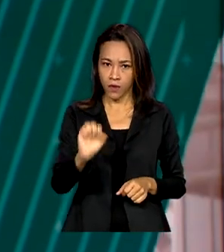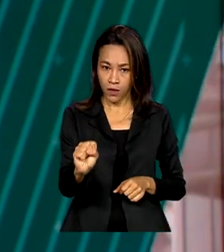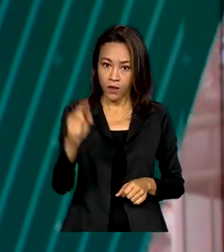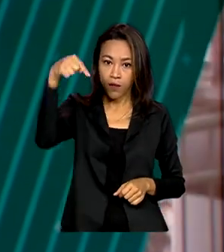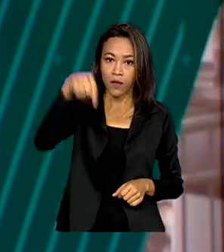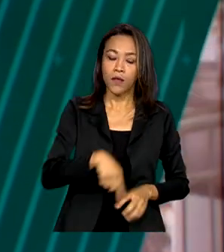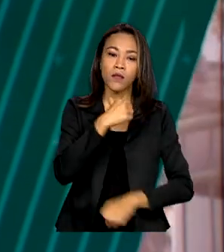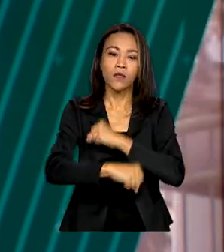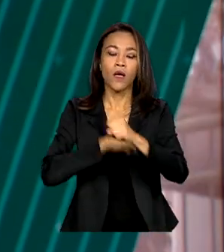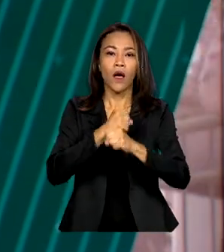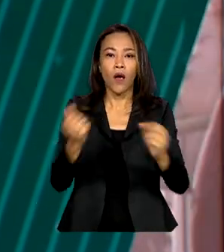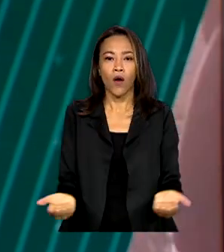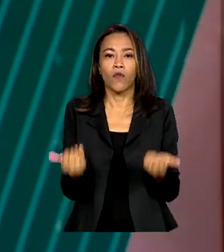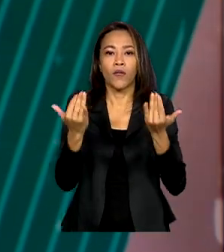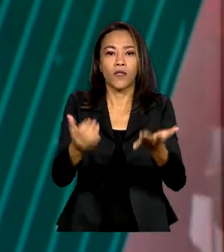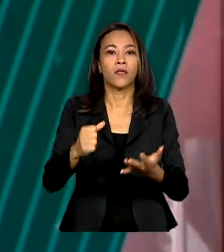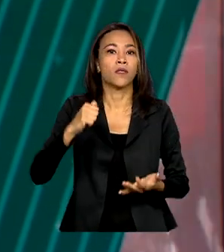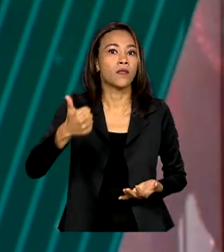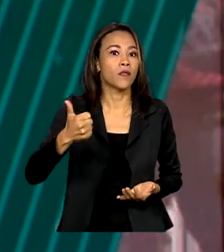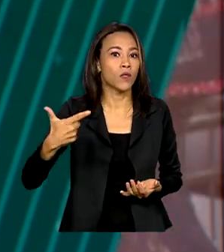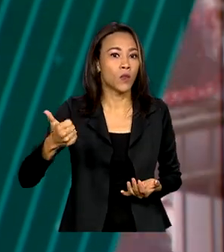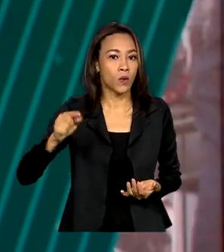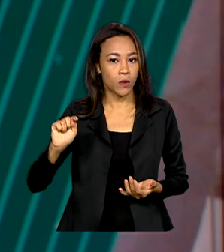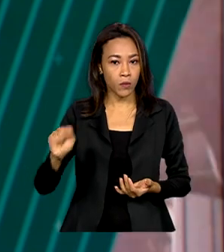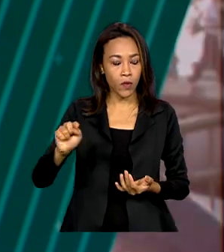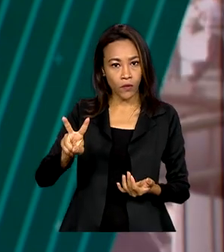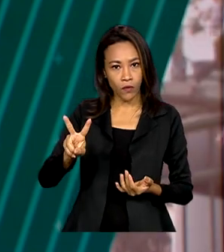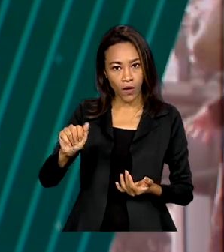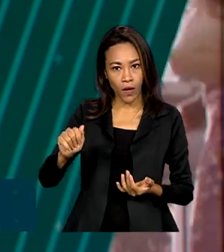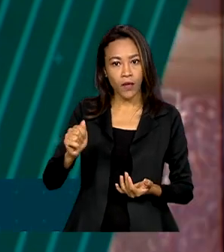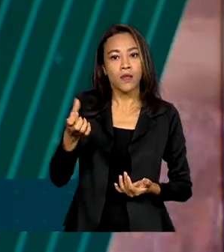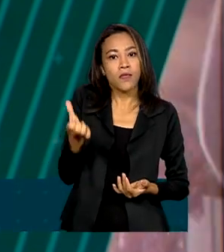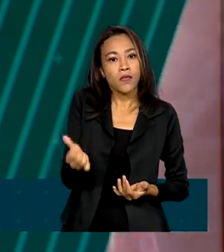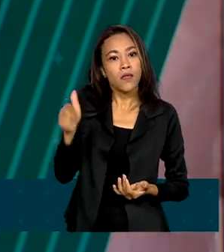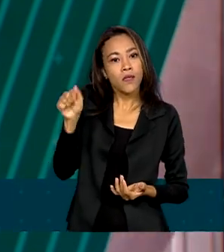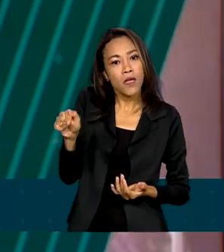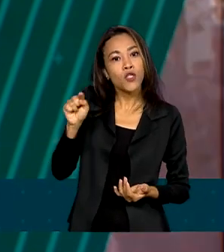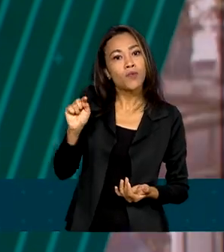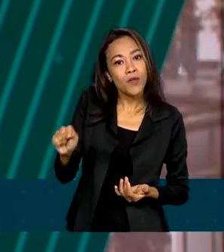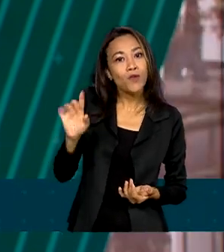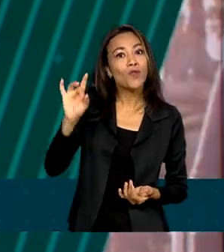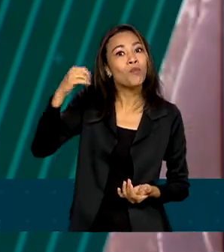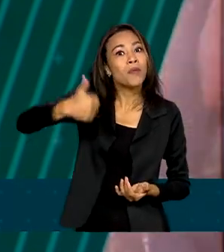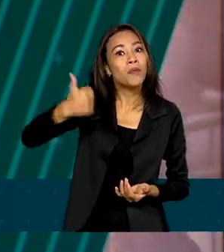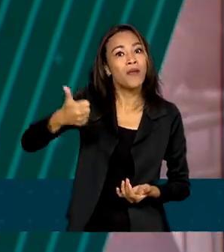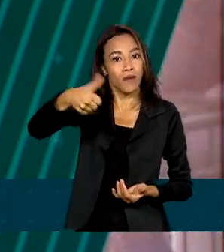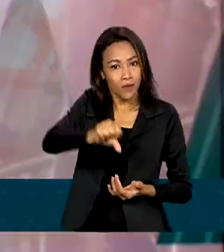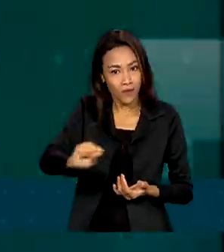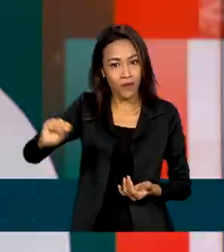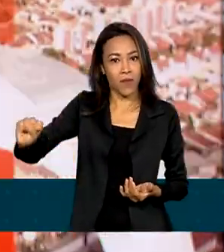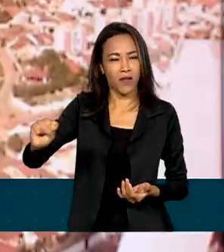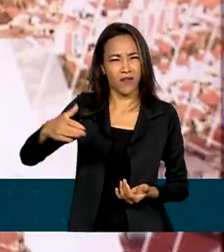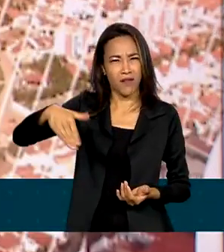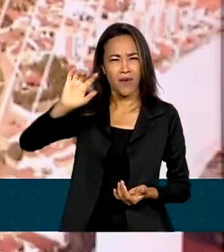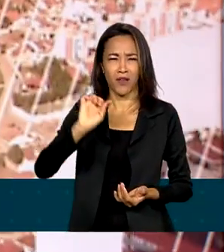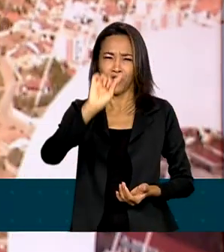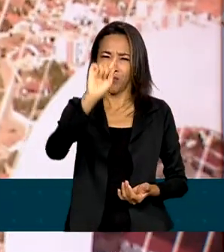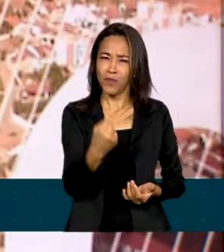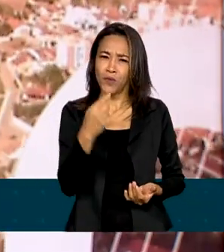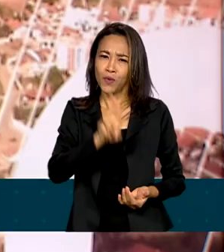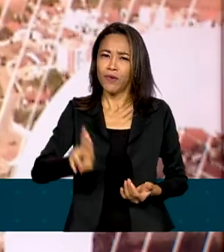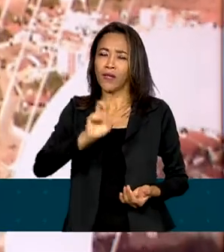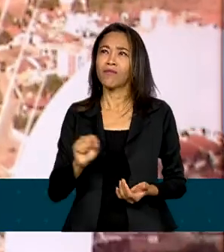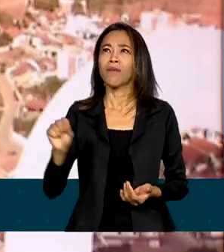serão oferecidas 112 mil vagas, sendo 67 mil somente no primeiro semestre em mais de mil instituições